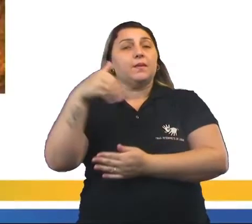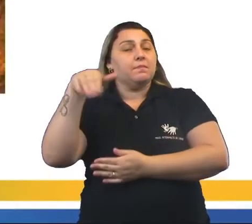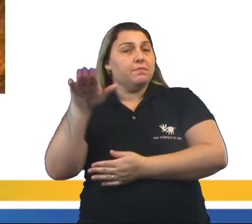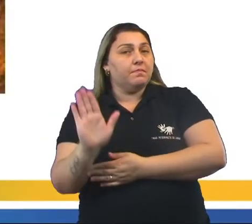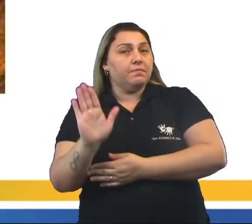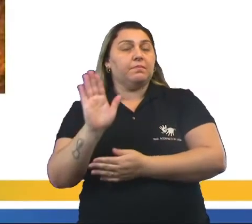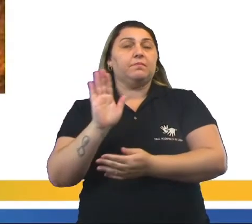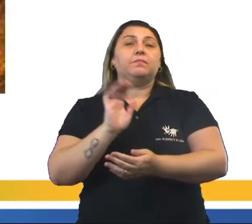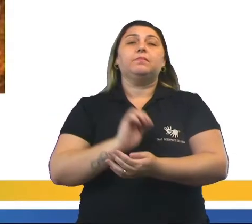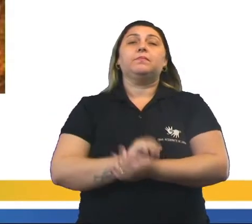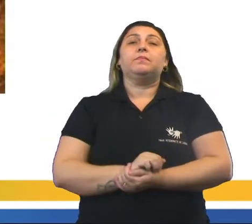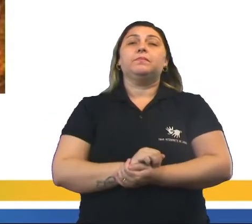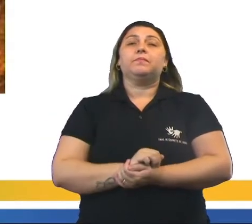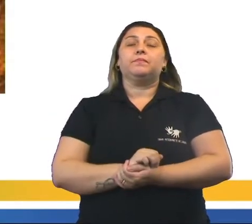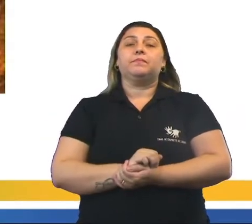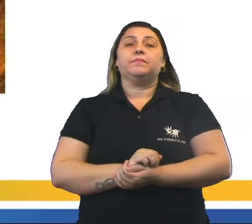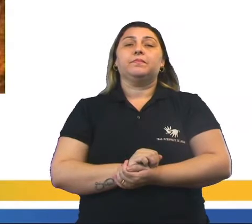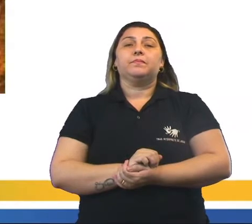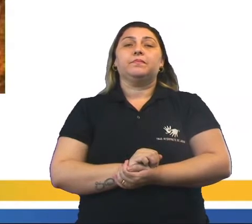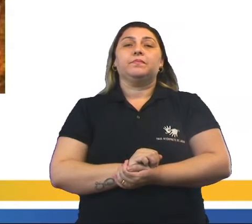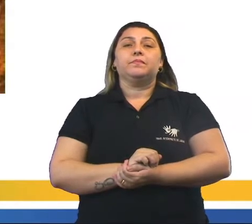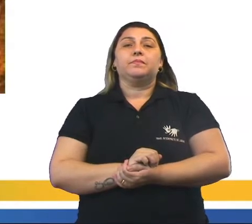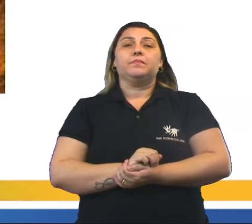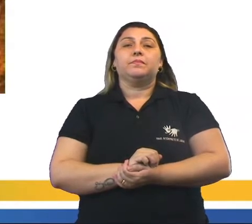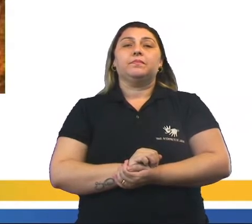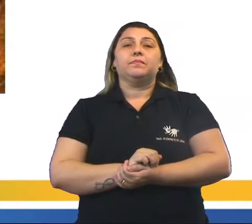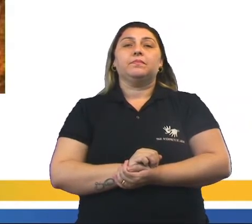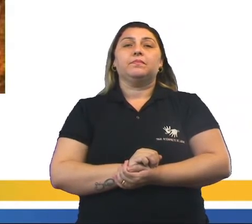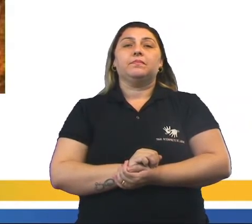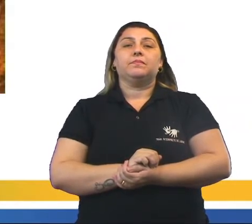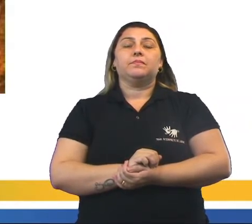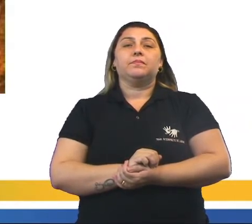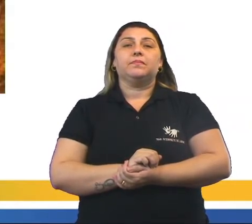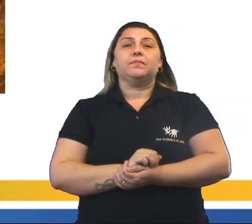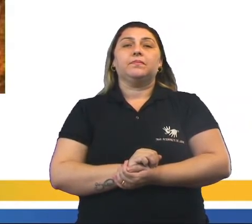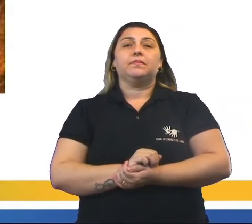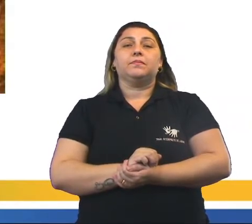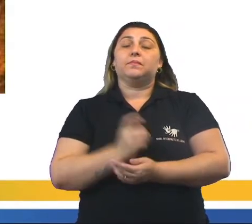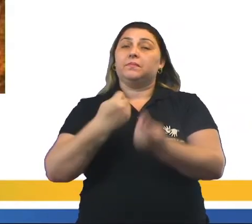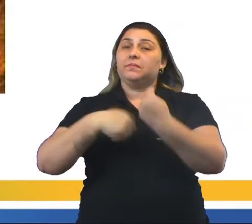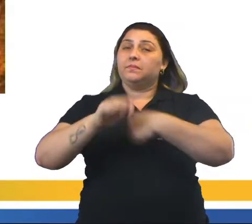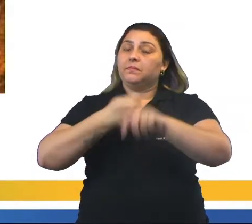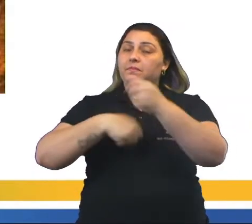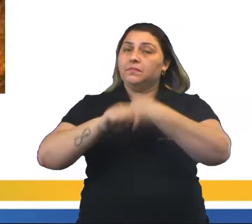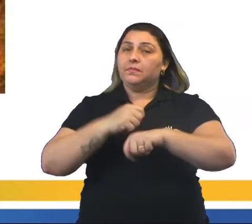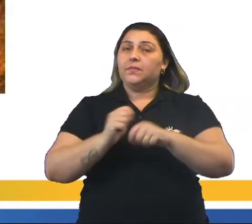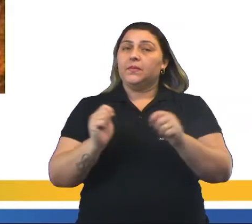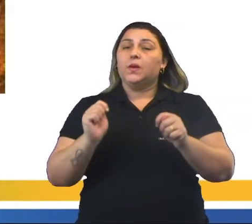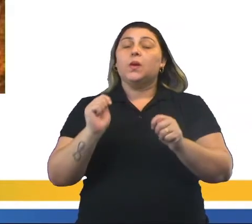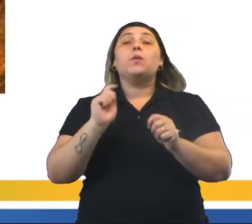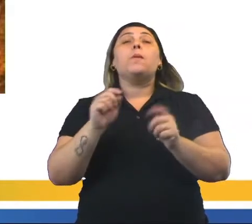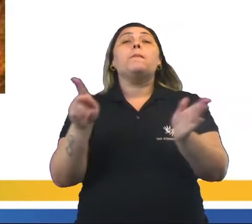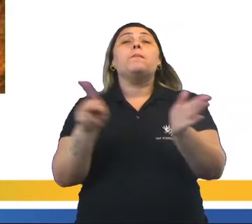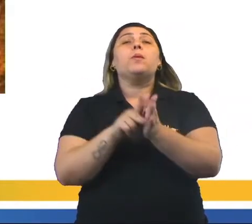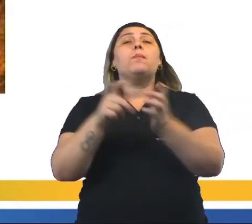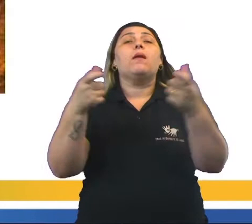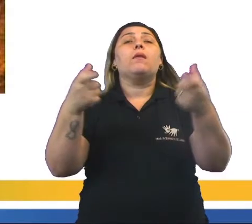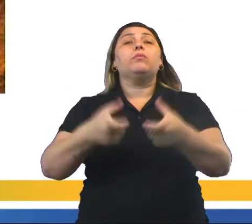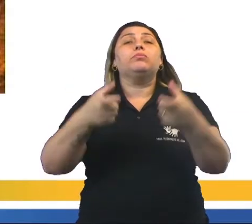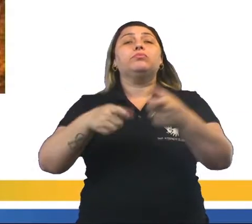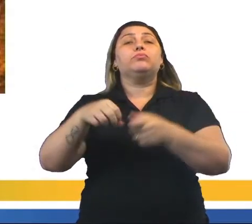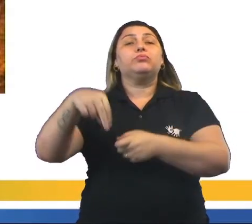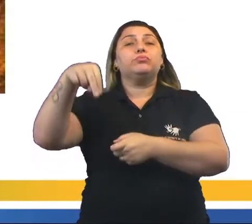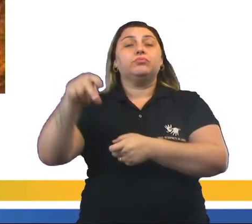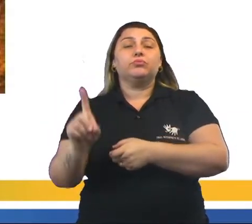parte da economia se concentrava no nordeste. Nesse período,